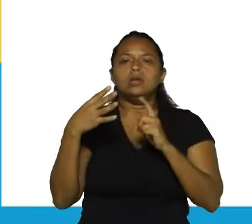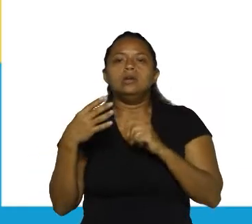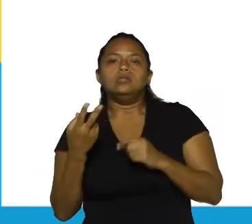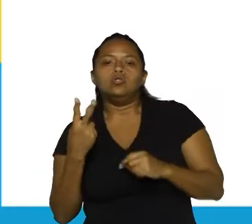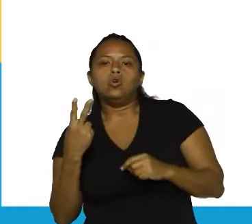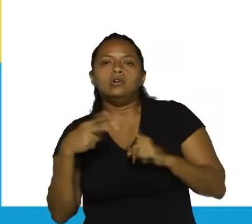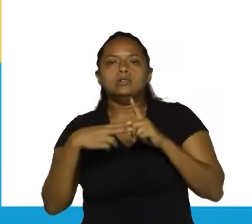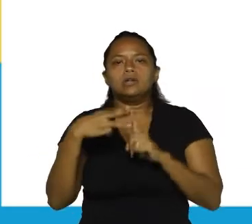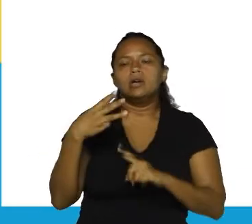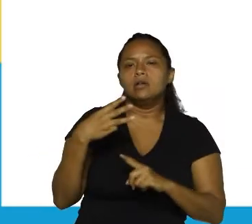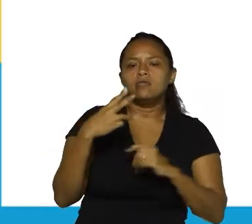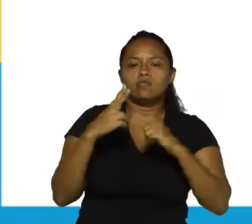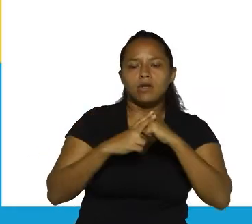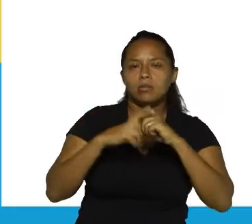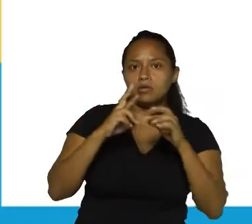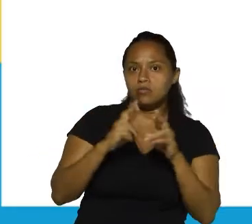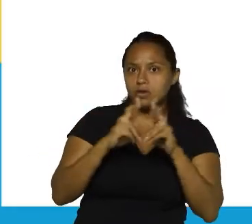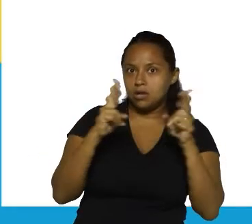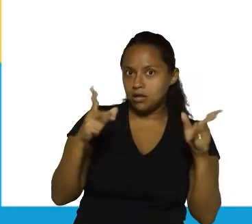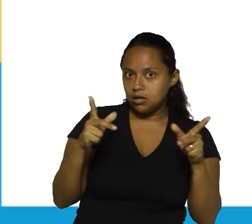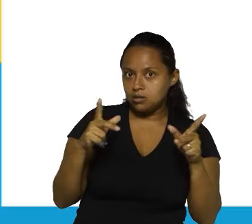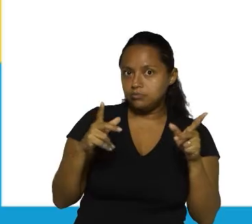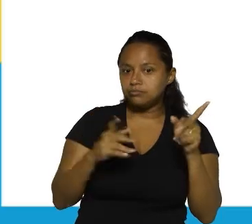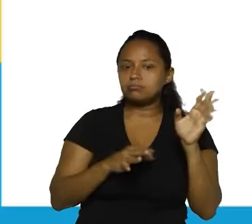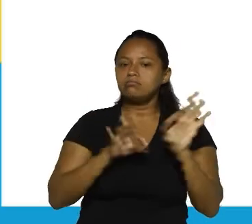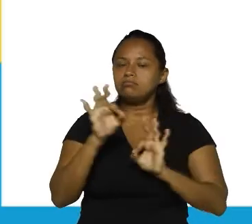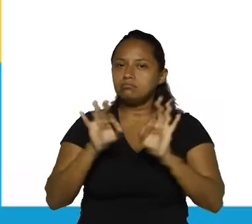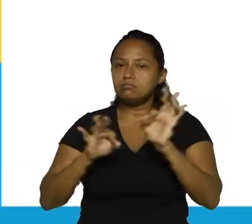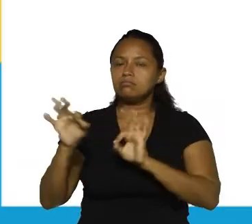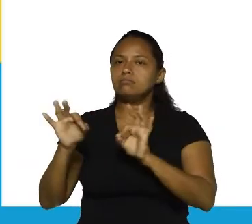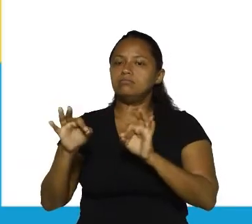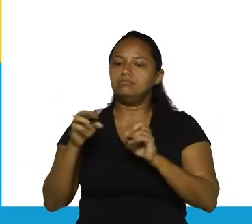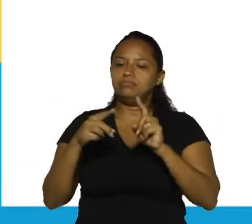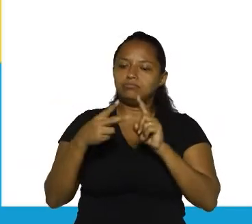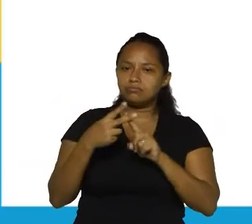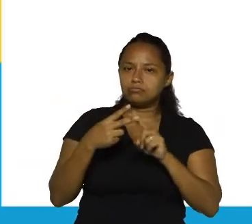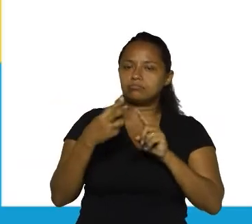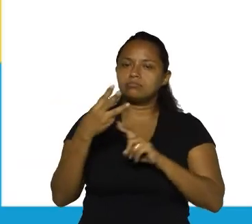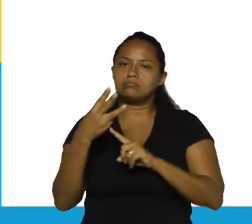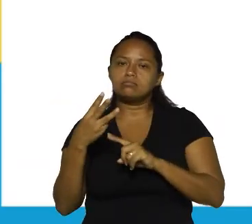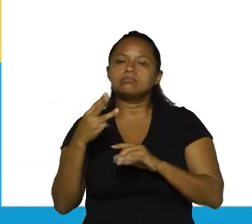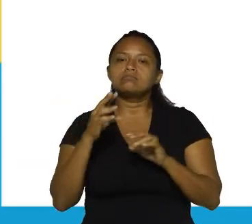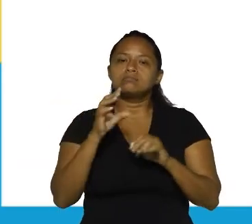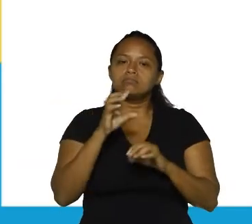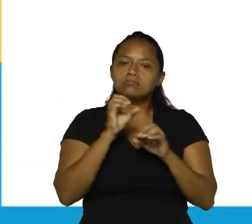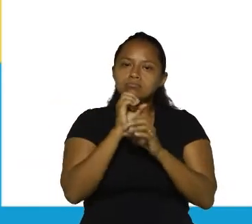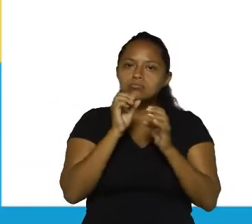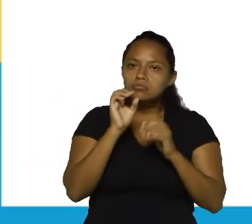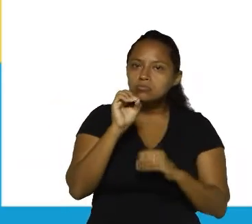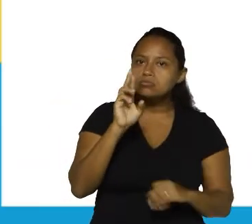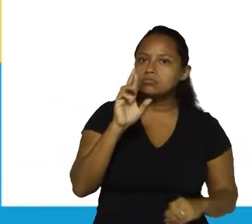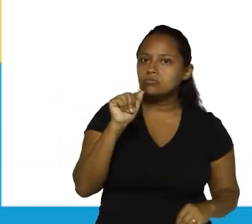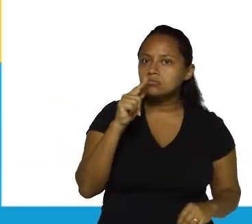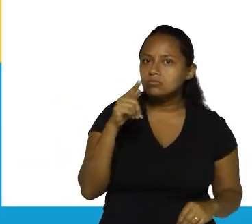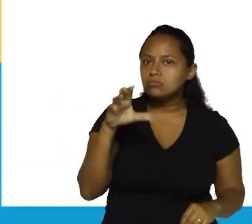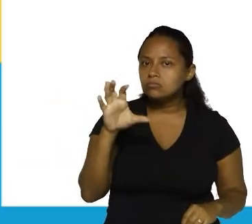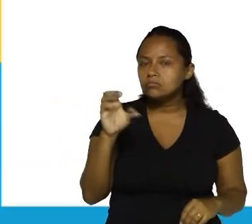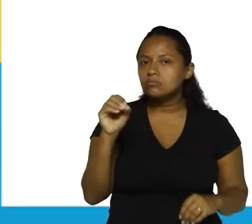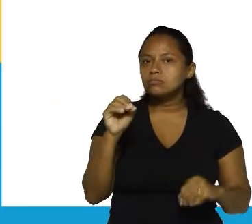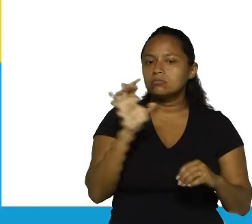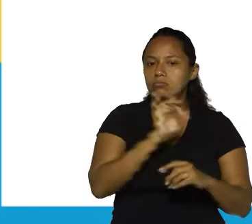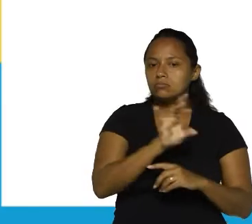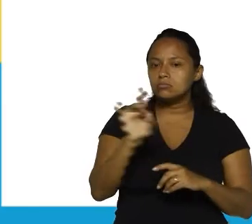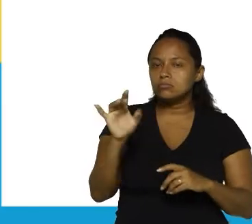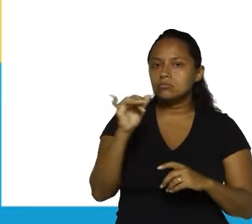verbos diferentes que não formem locuções, eu tenho três, quatro orações. Cada uma delas com o seu sujeito, com as suas